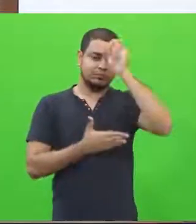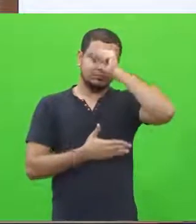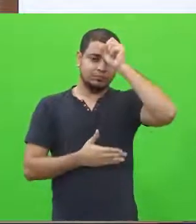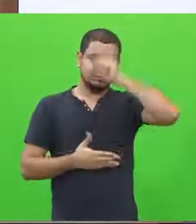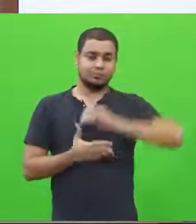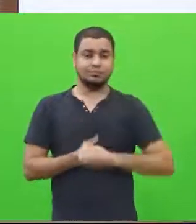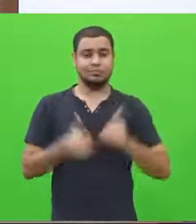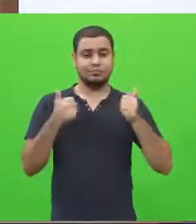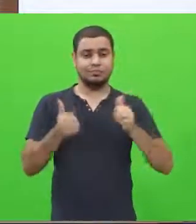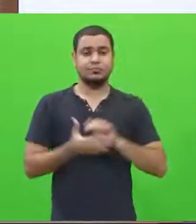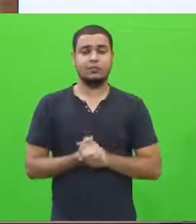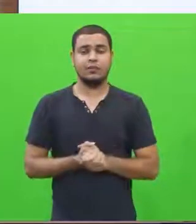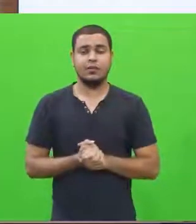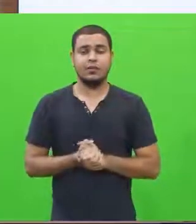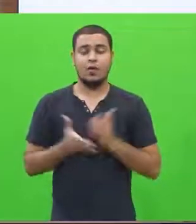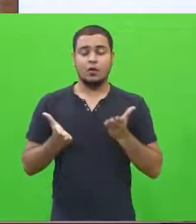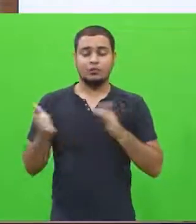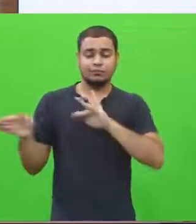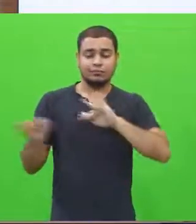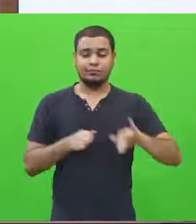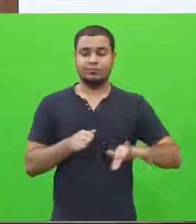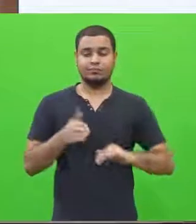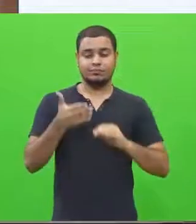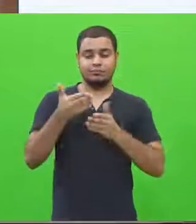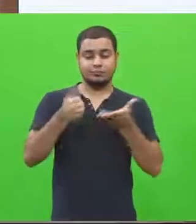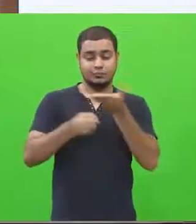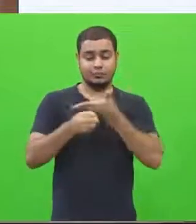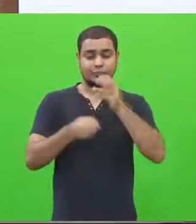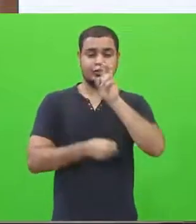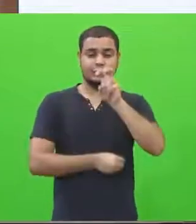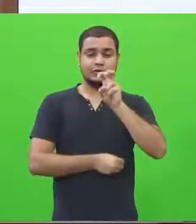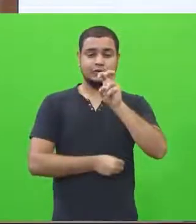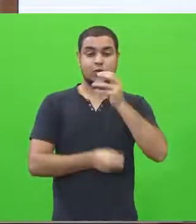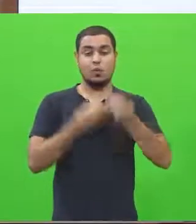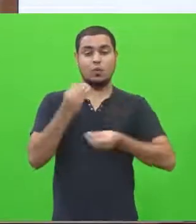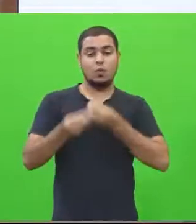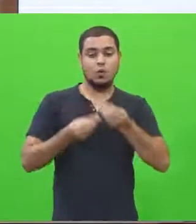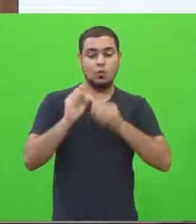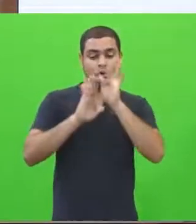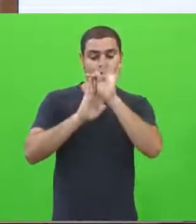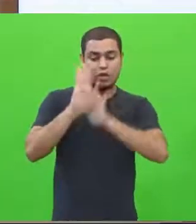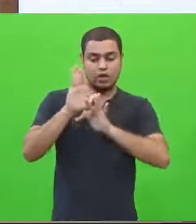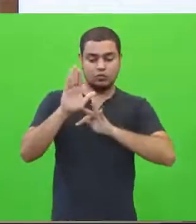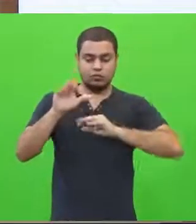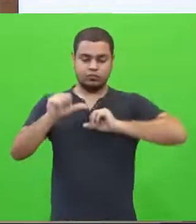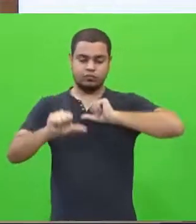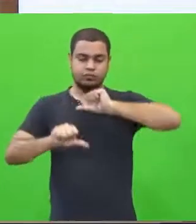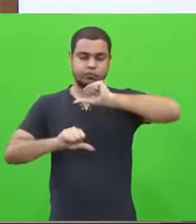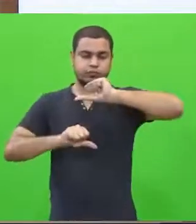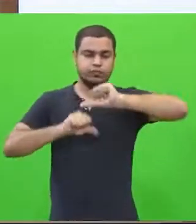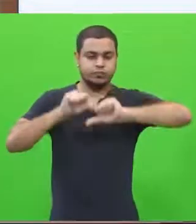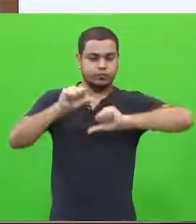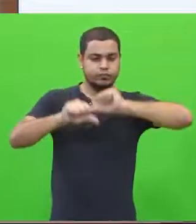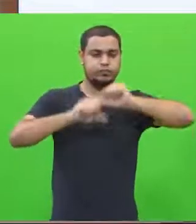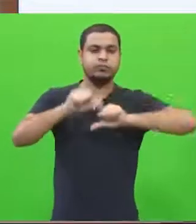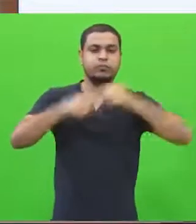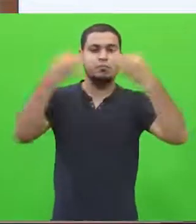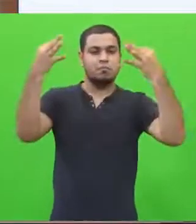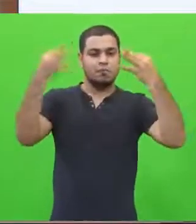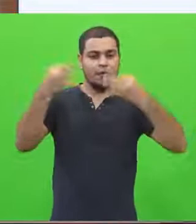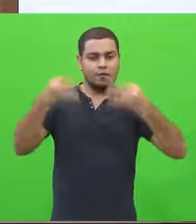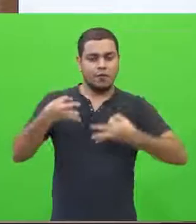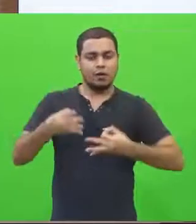Tá certo? Vamos ver, então, agora o nível 5. Como foi que esse nível 5, a chegar ao patamar da